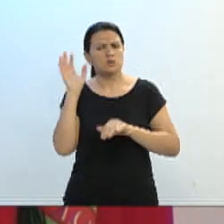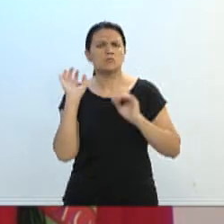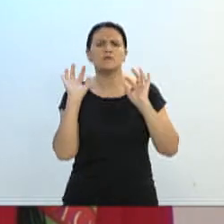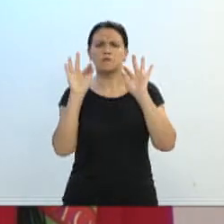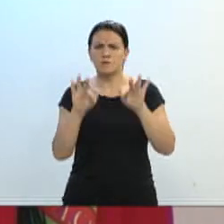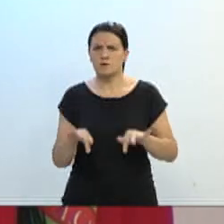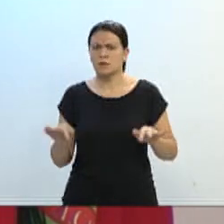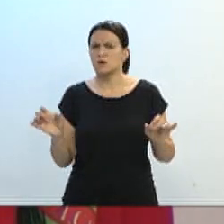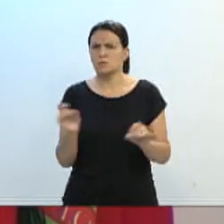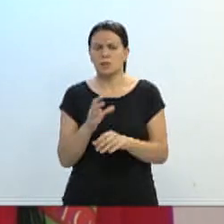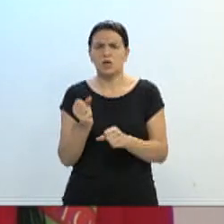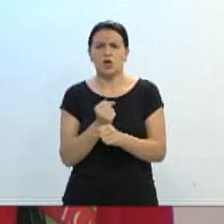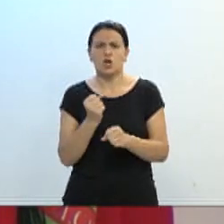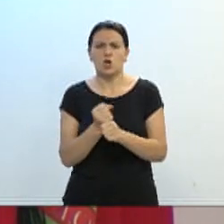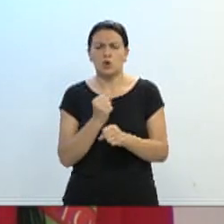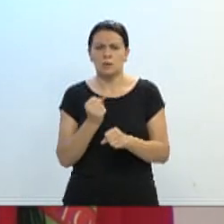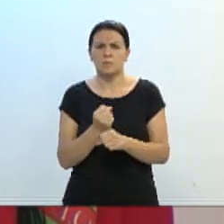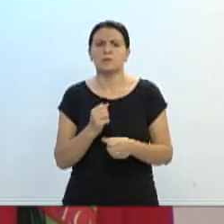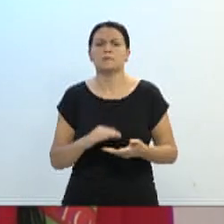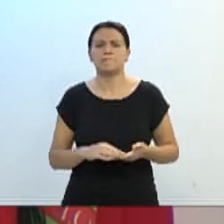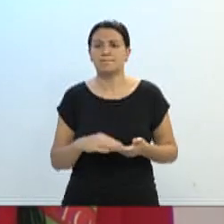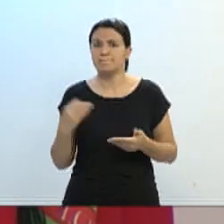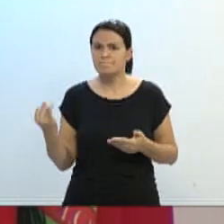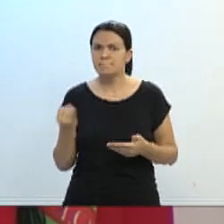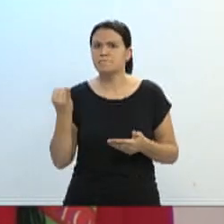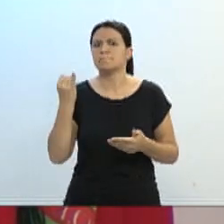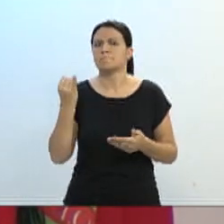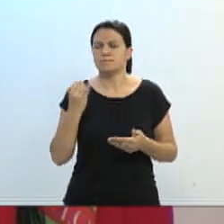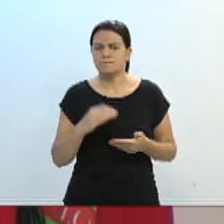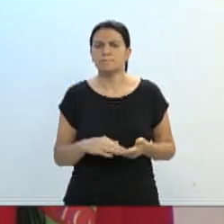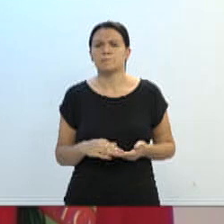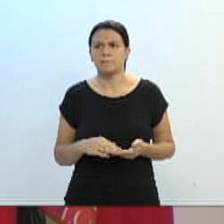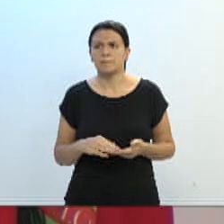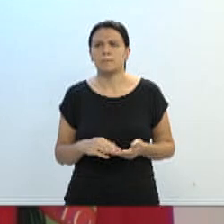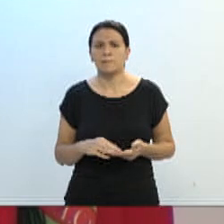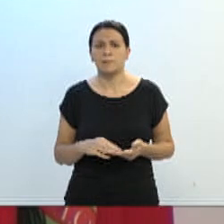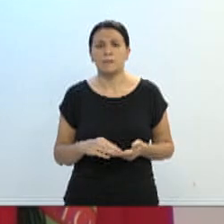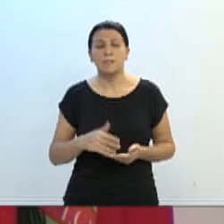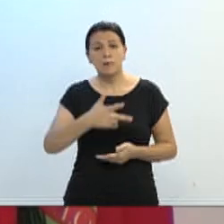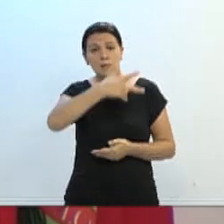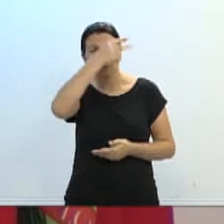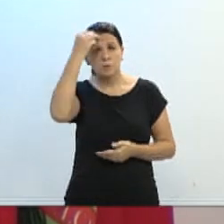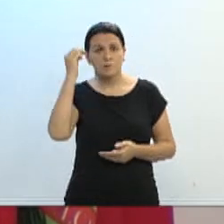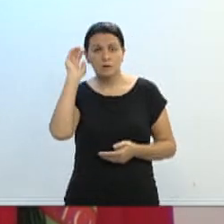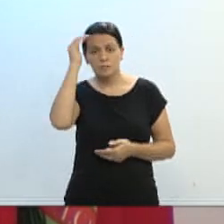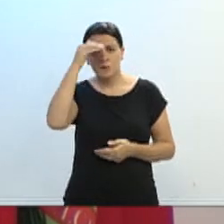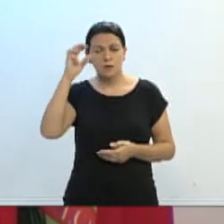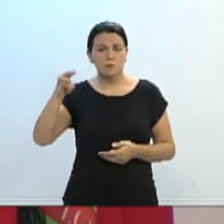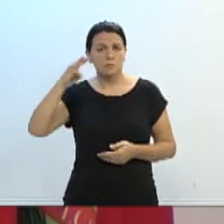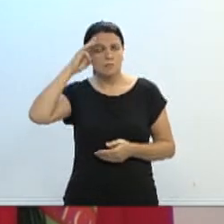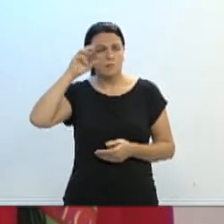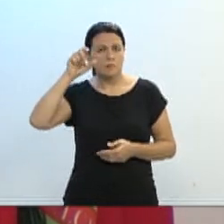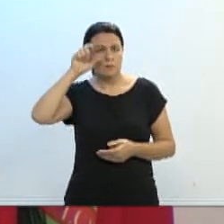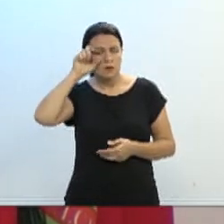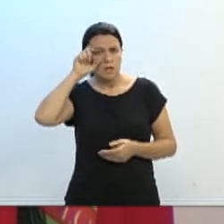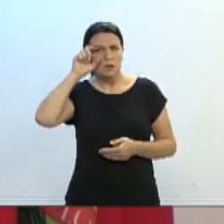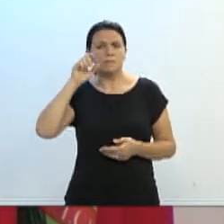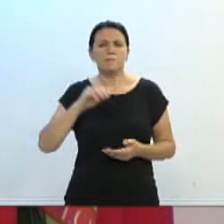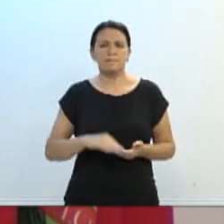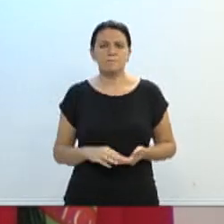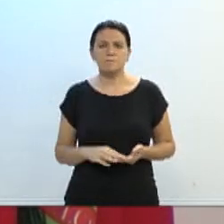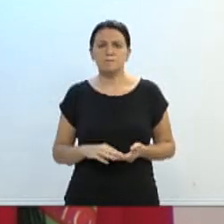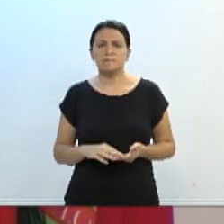essa obra de reperfilagem tão importante e que o nosso prefeito Mário e a nossa vice Maria Regina estão tirando